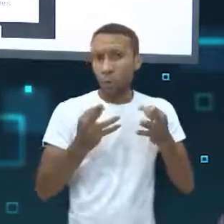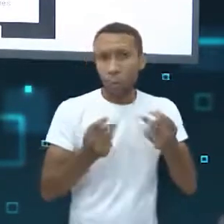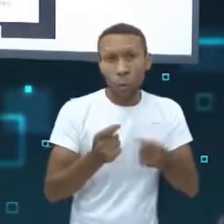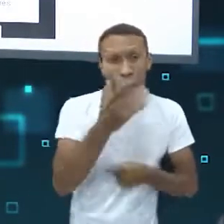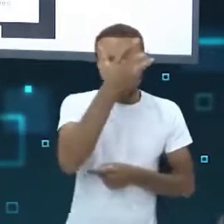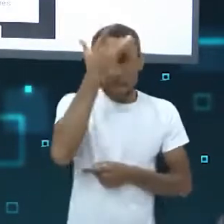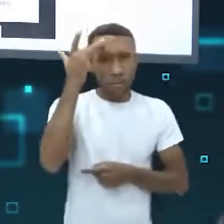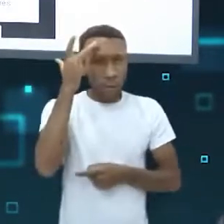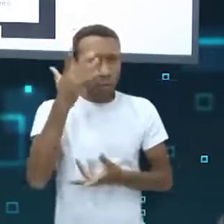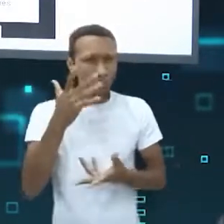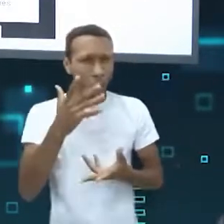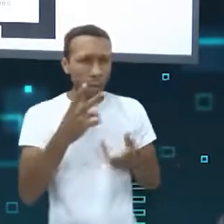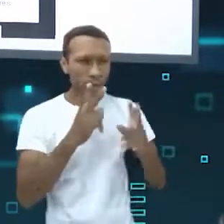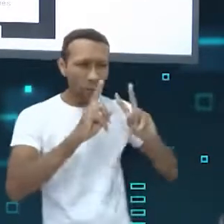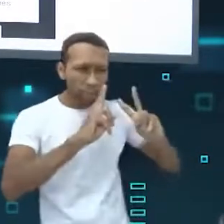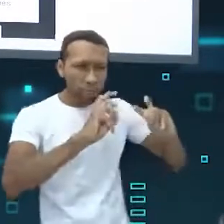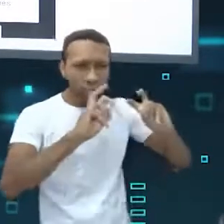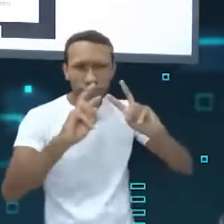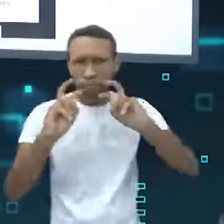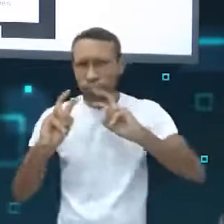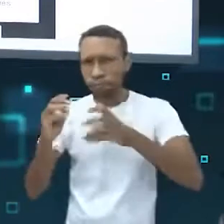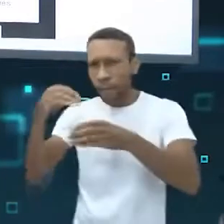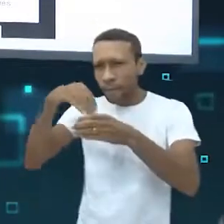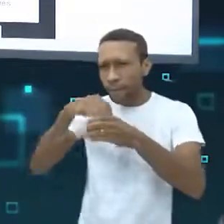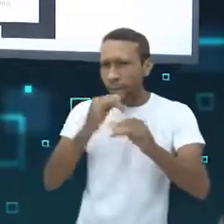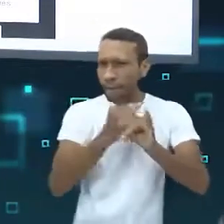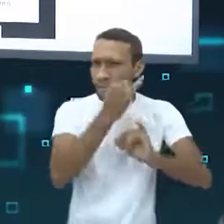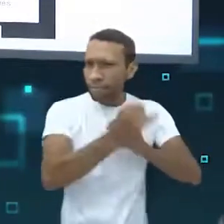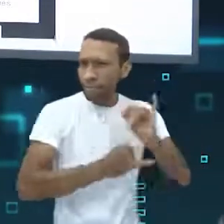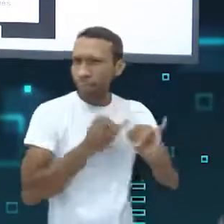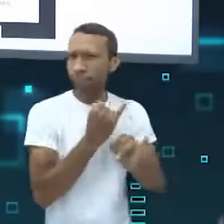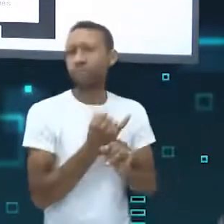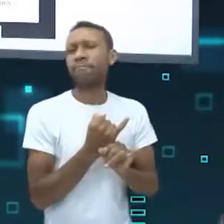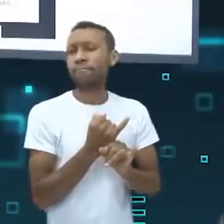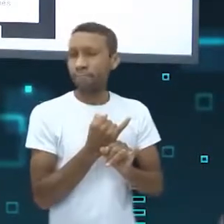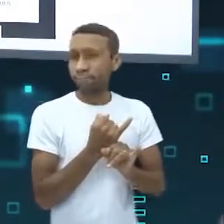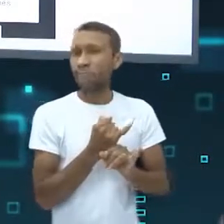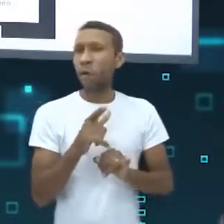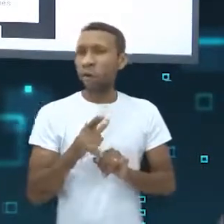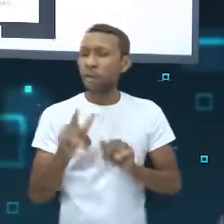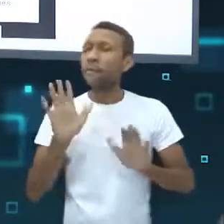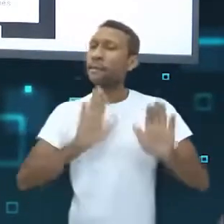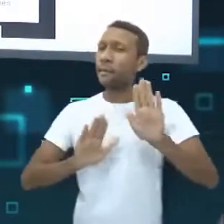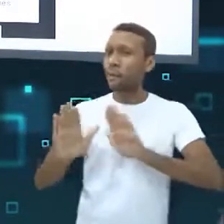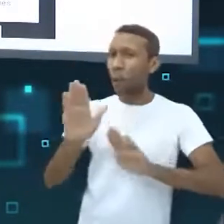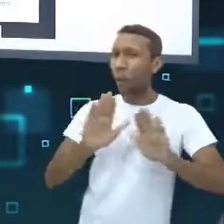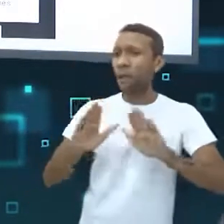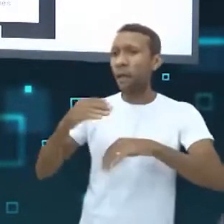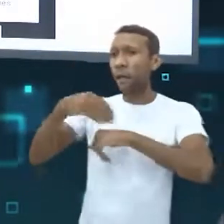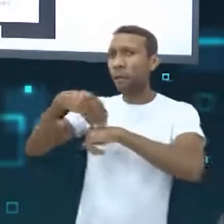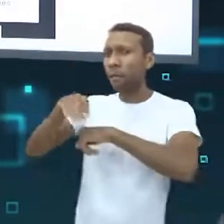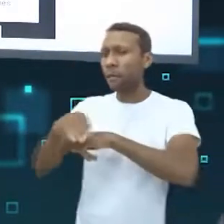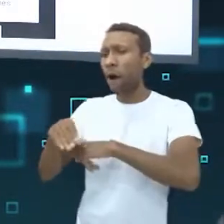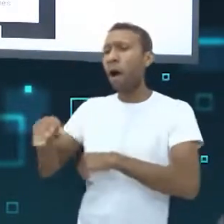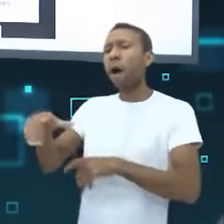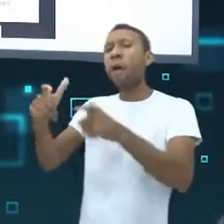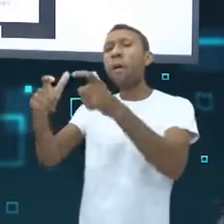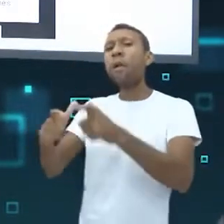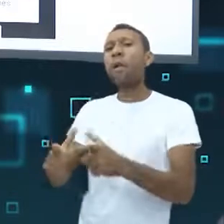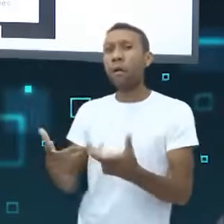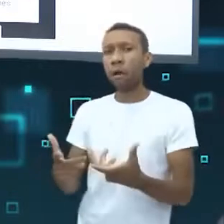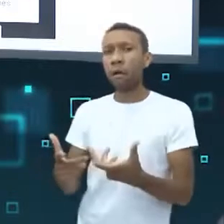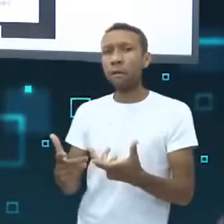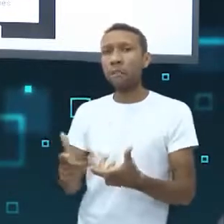intencionado na internet. Pense bem com quem vai estar compartilhando sua localização. Sabia que já